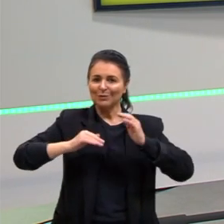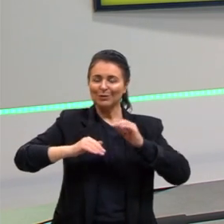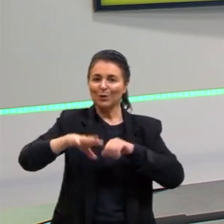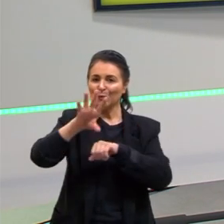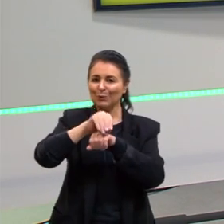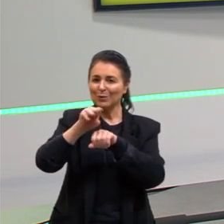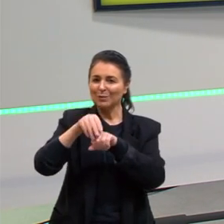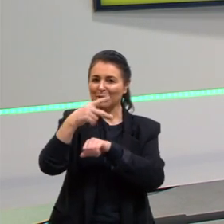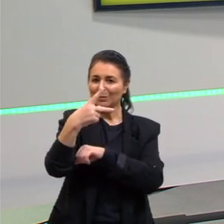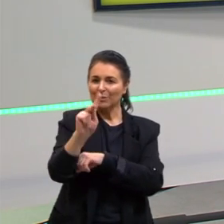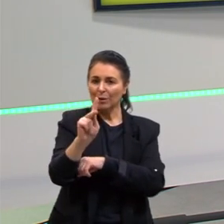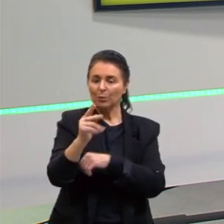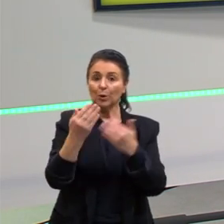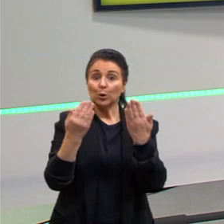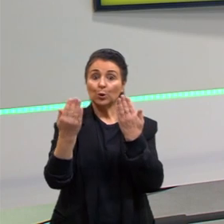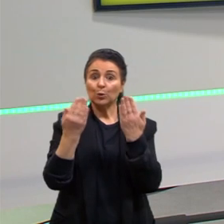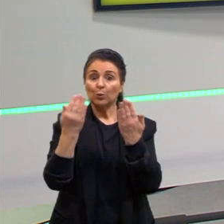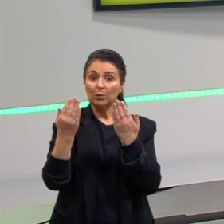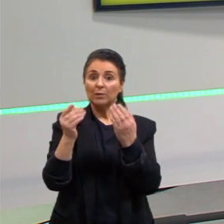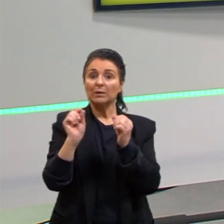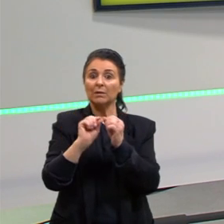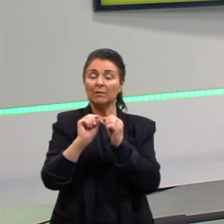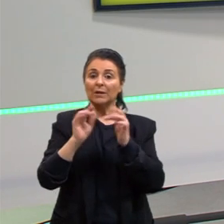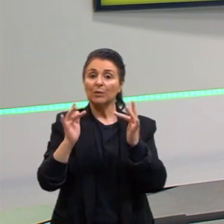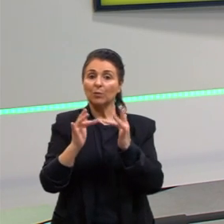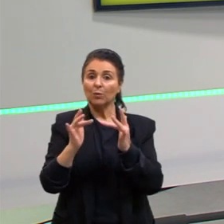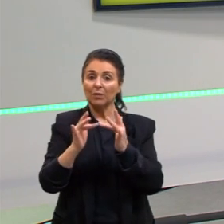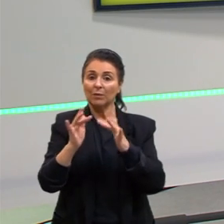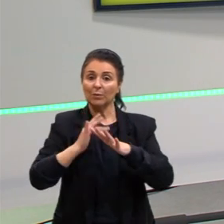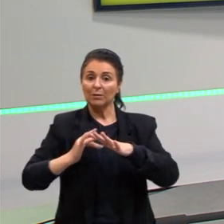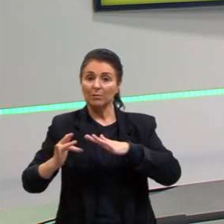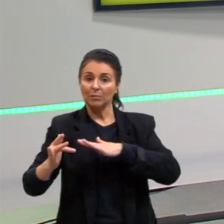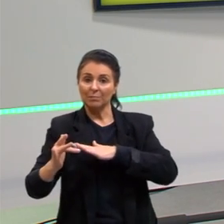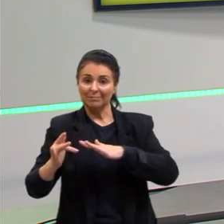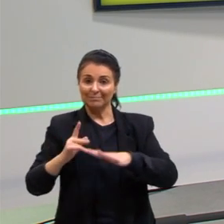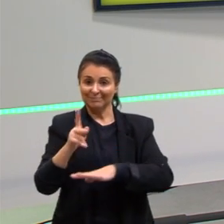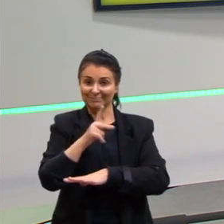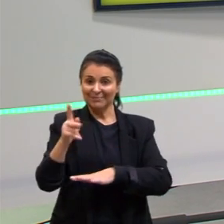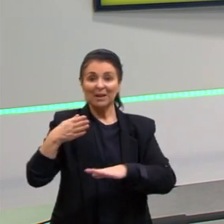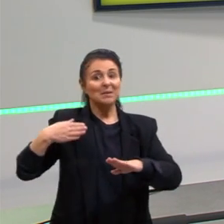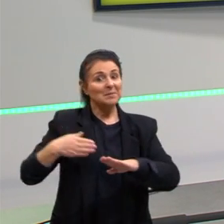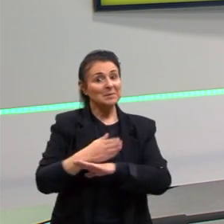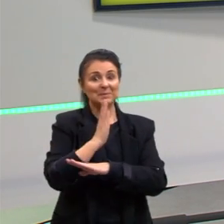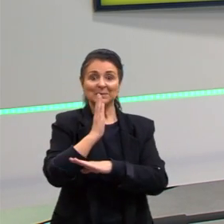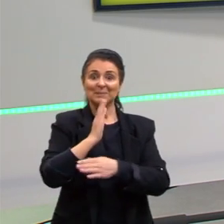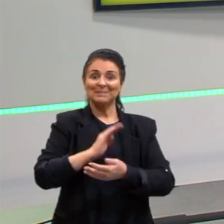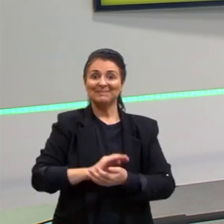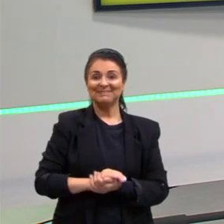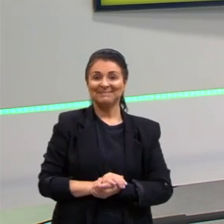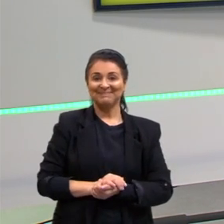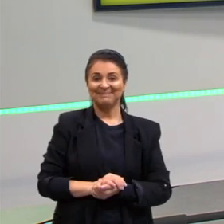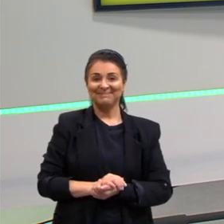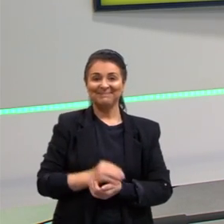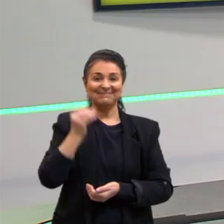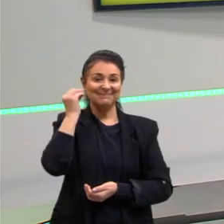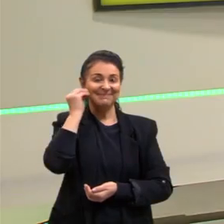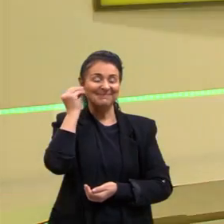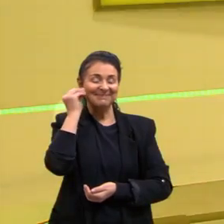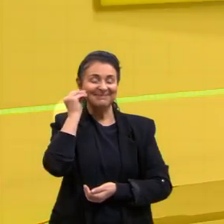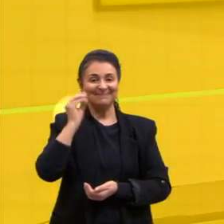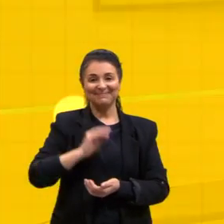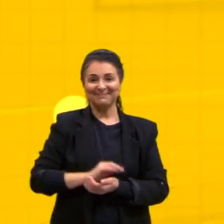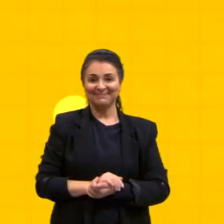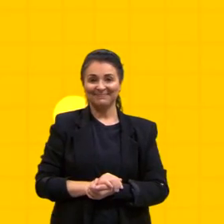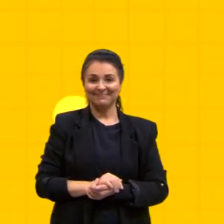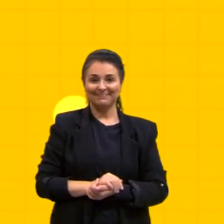aí de vocês. Qualquer dúvida, vocês podem me contactar pelas redes sociais e partiu passar, hein? Beijão, forte abraço.